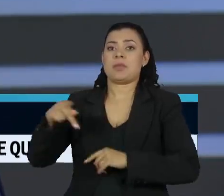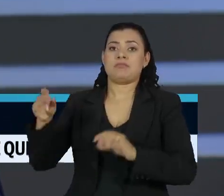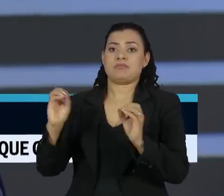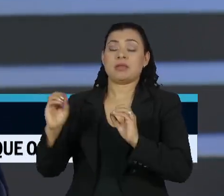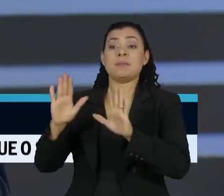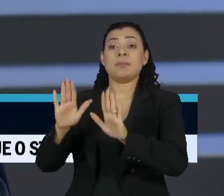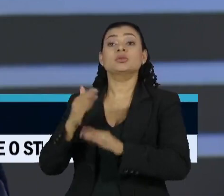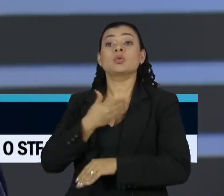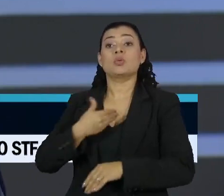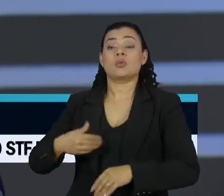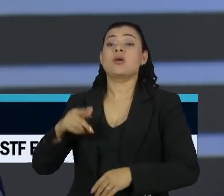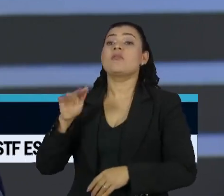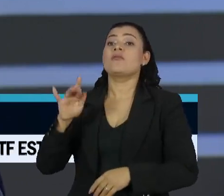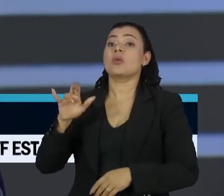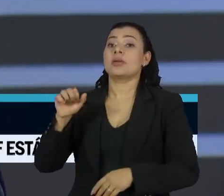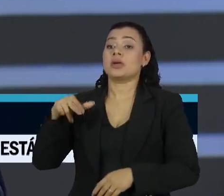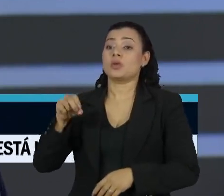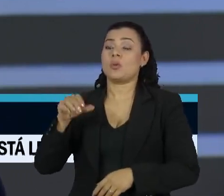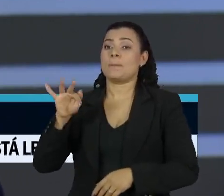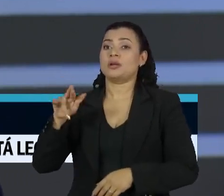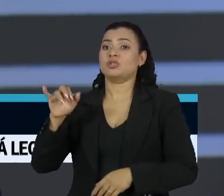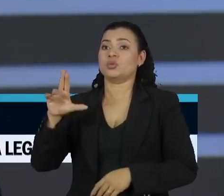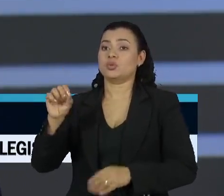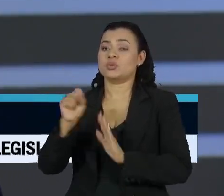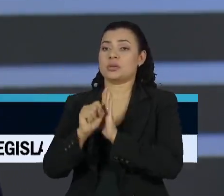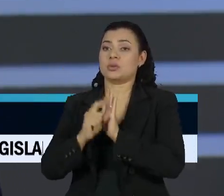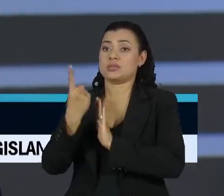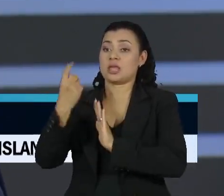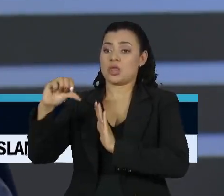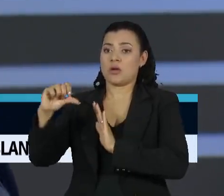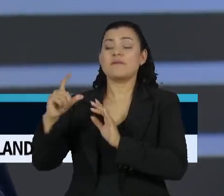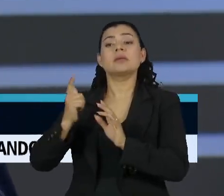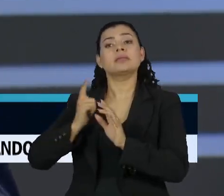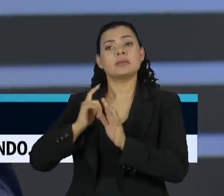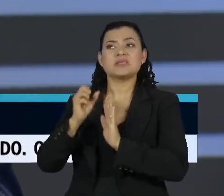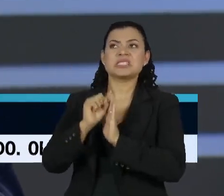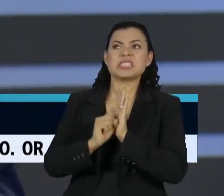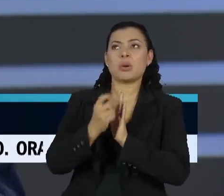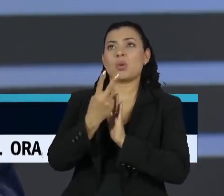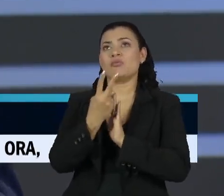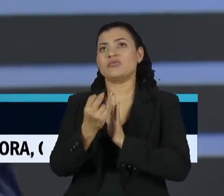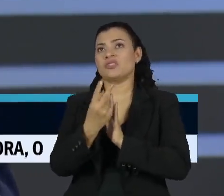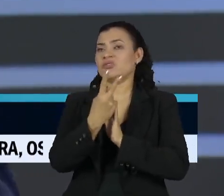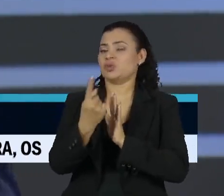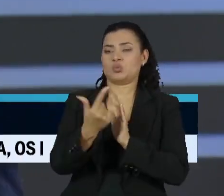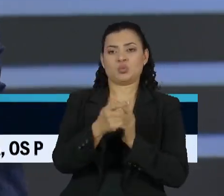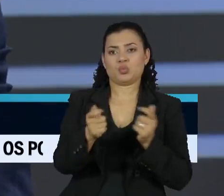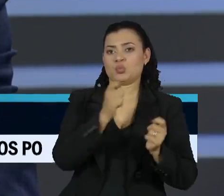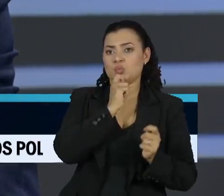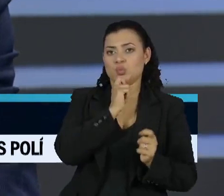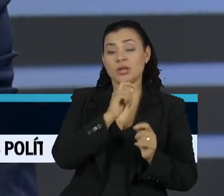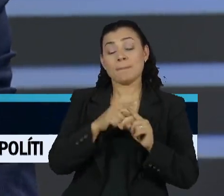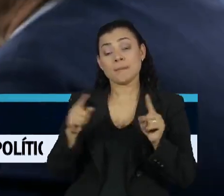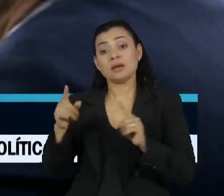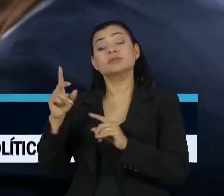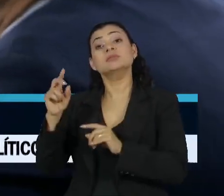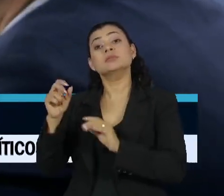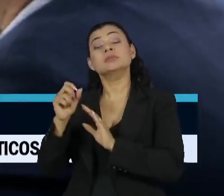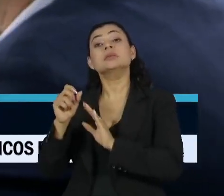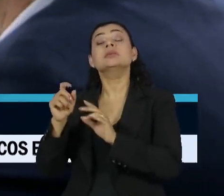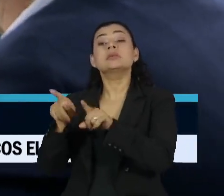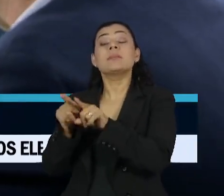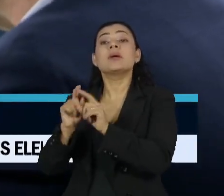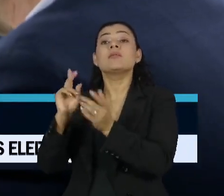governo Floriano Peixoto, no final do século XIX, correram alguns incidentes, porque o notável saber, não entender de Floriano Peixoto,